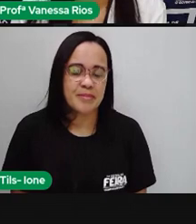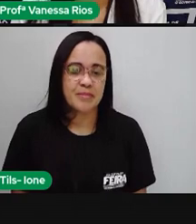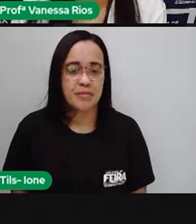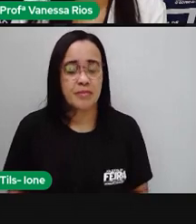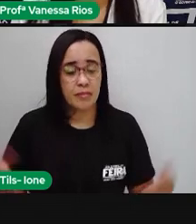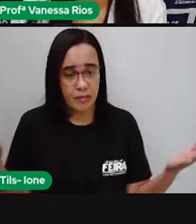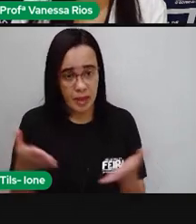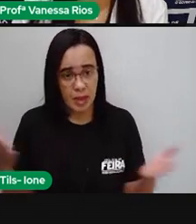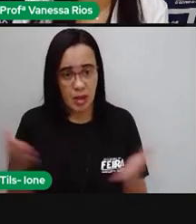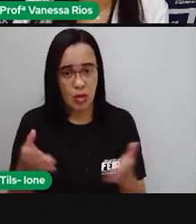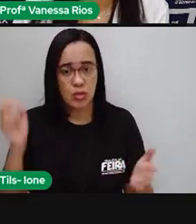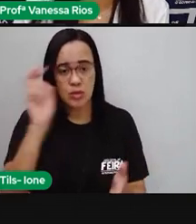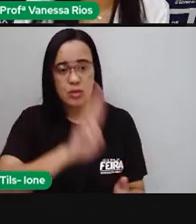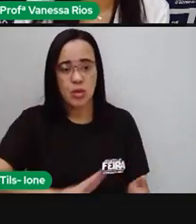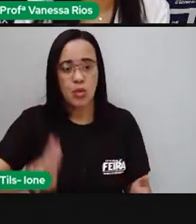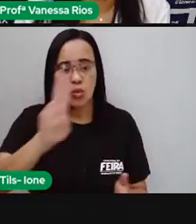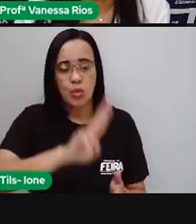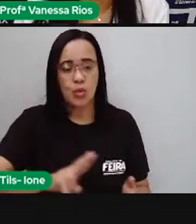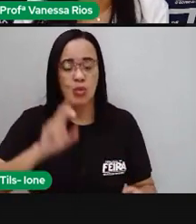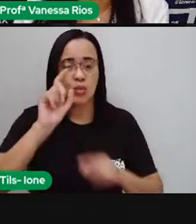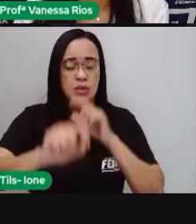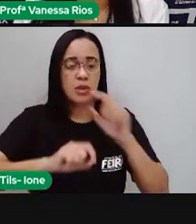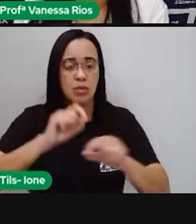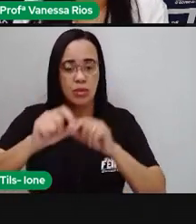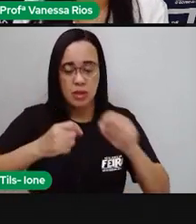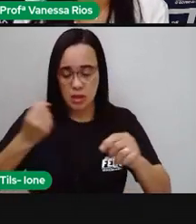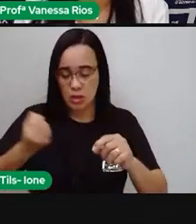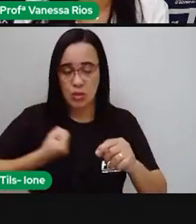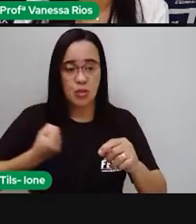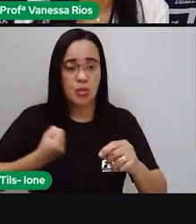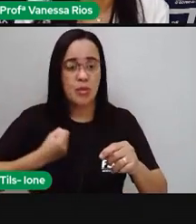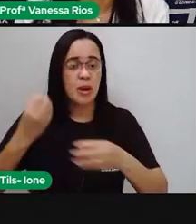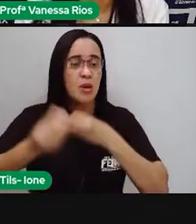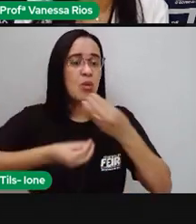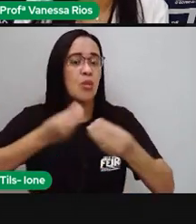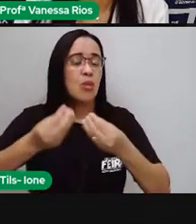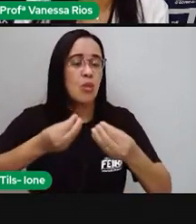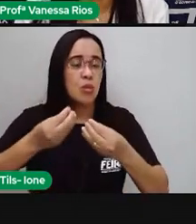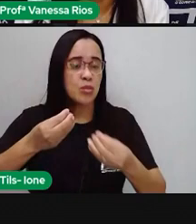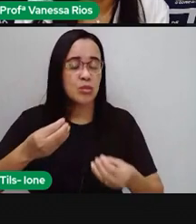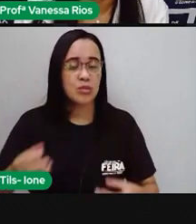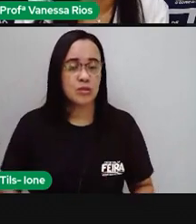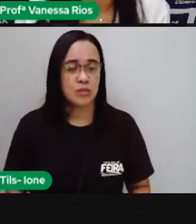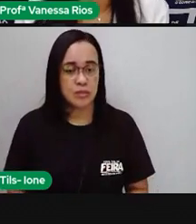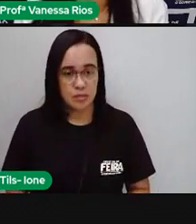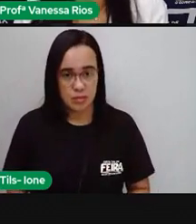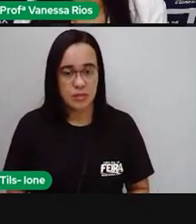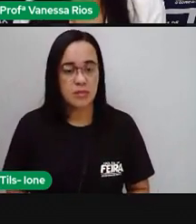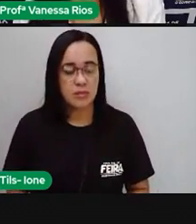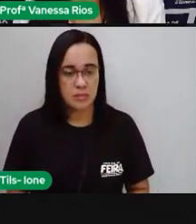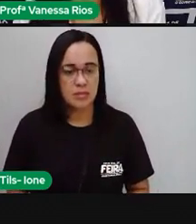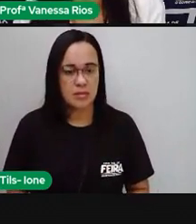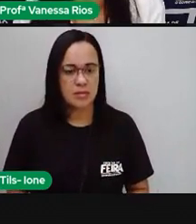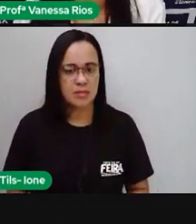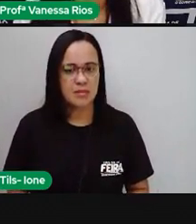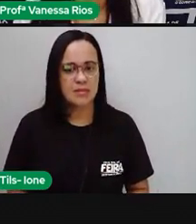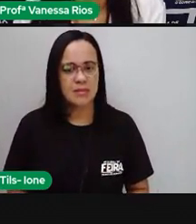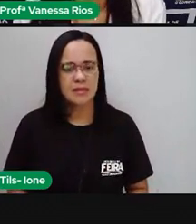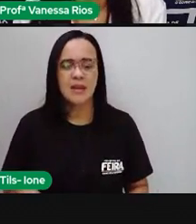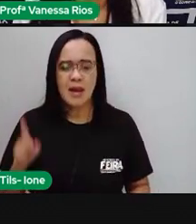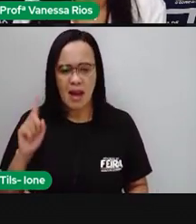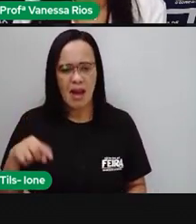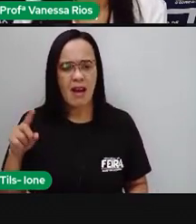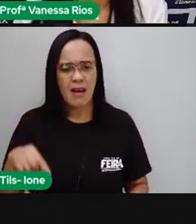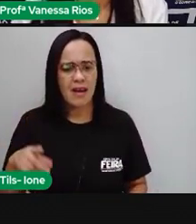a aparição desses números decinais numa situação aí bem comum, né, bem aparente na nossa vida.